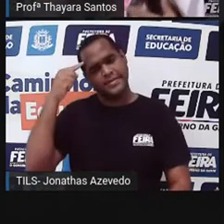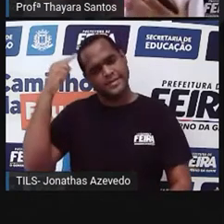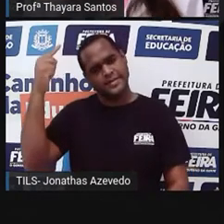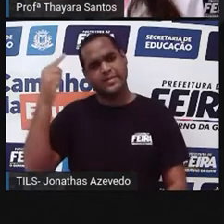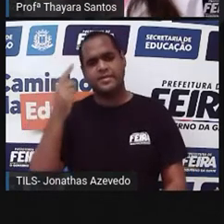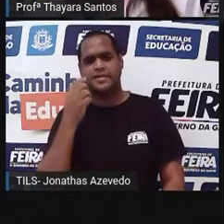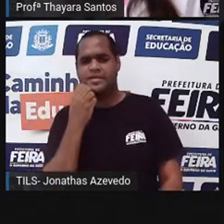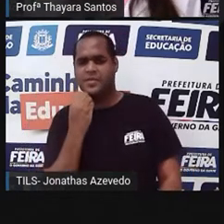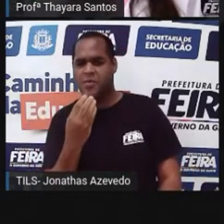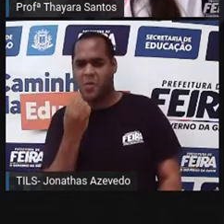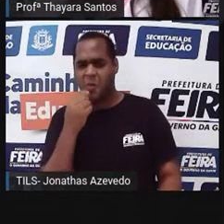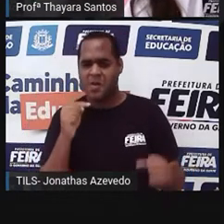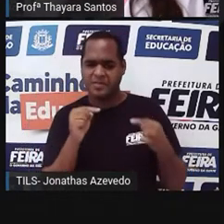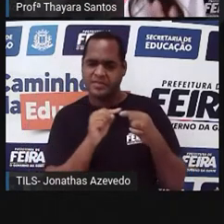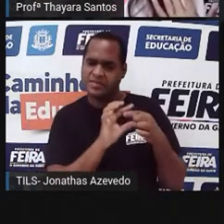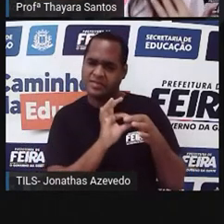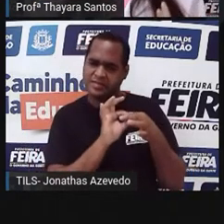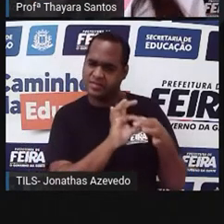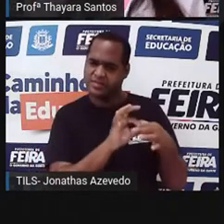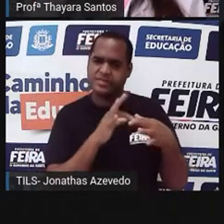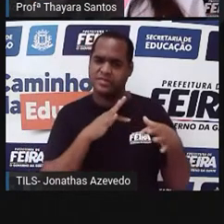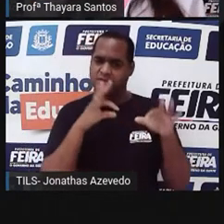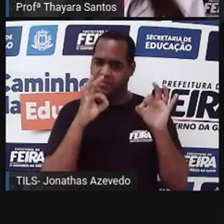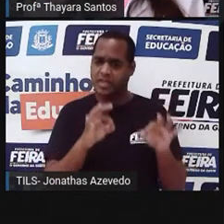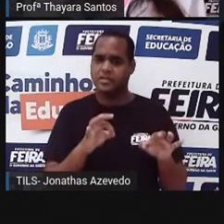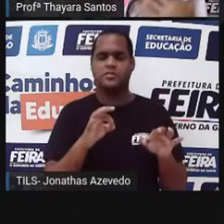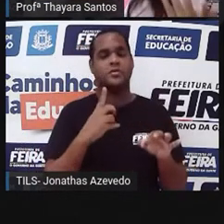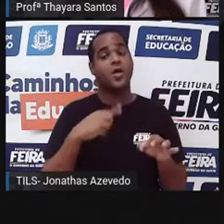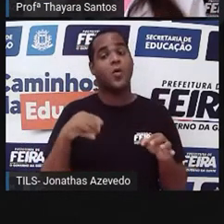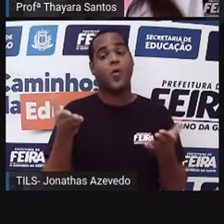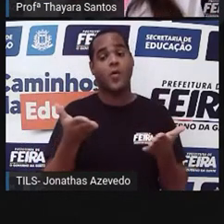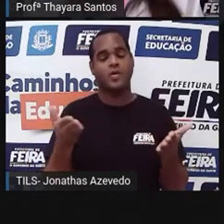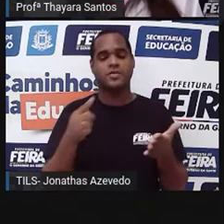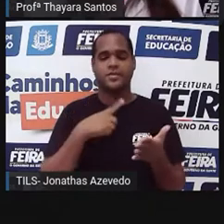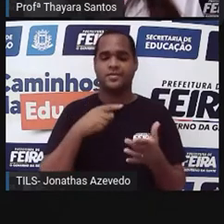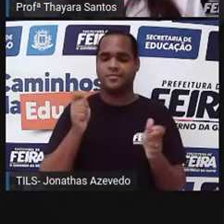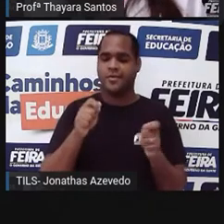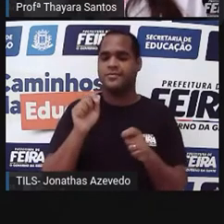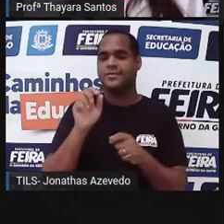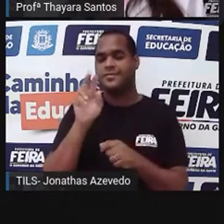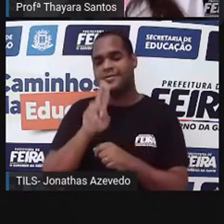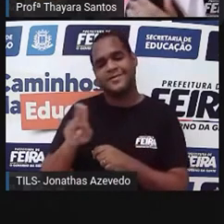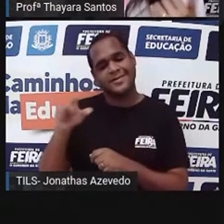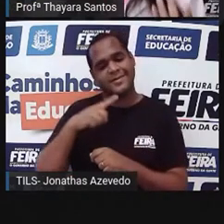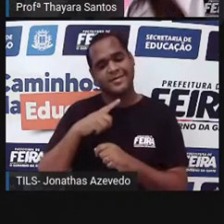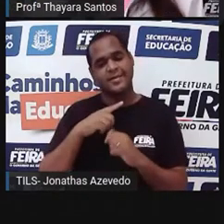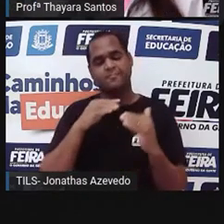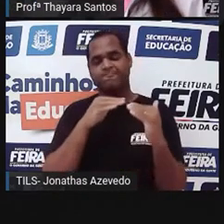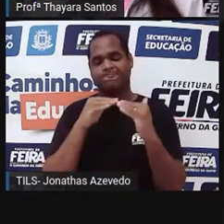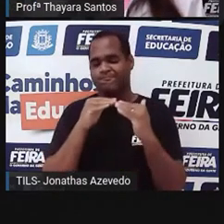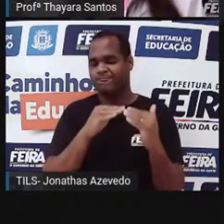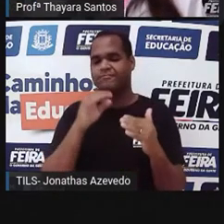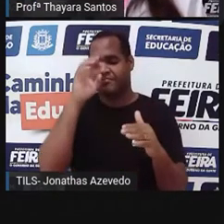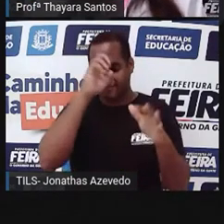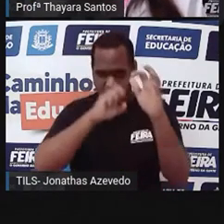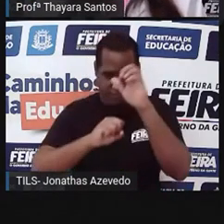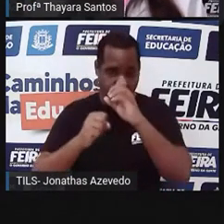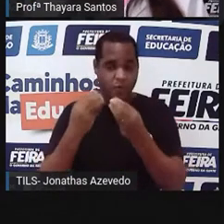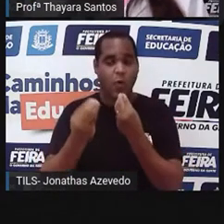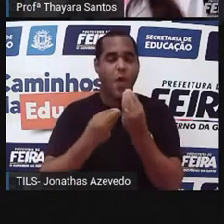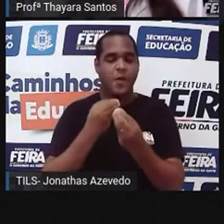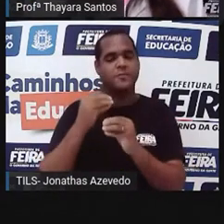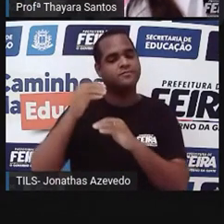sejam tão coerentes assim, mas isso a gente sabe hoje, mas elas serviram de base para muita coisa que a gente sabe como evolução.